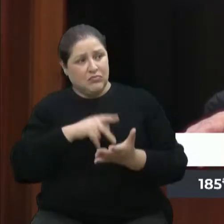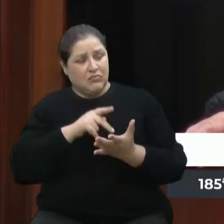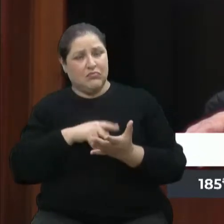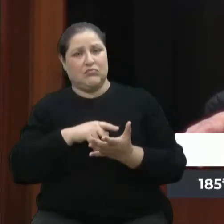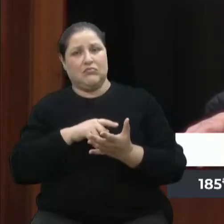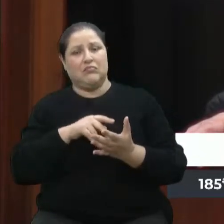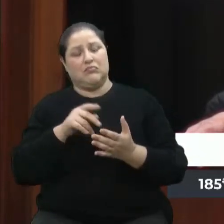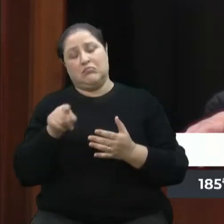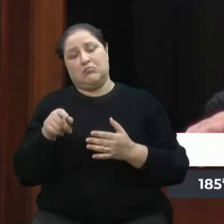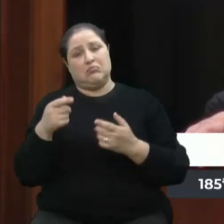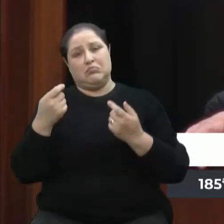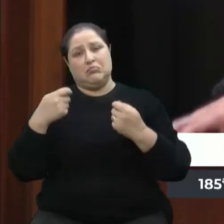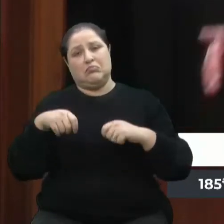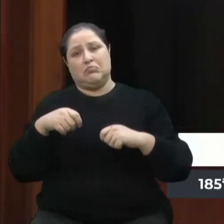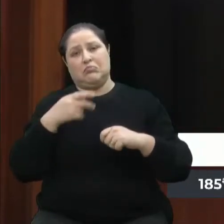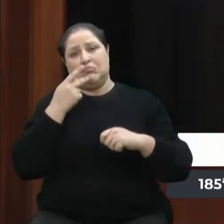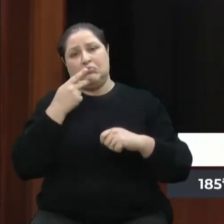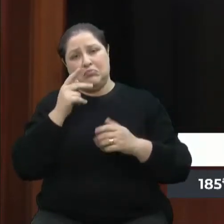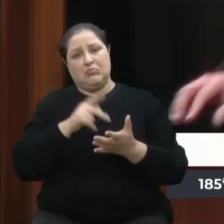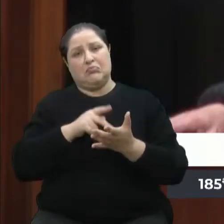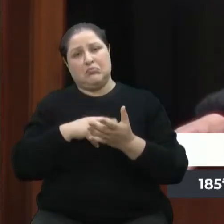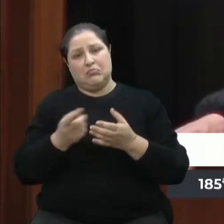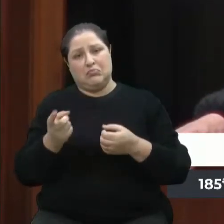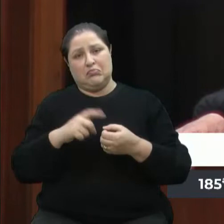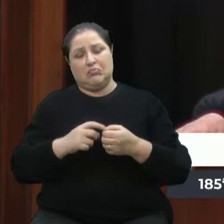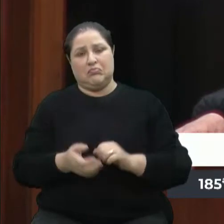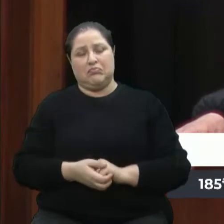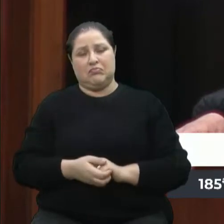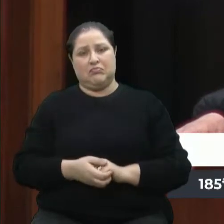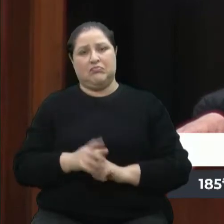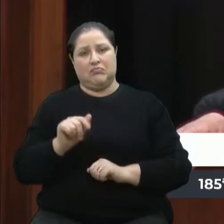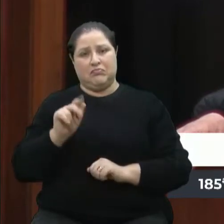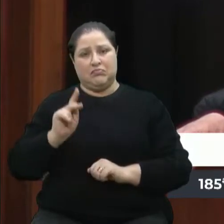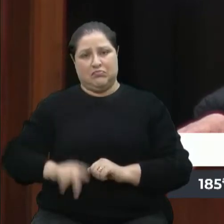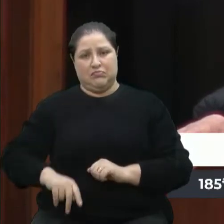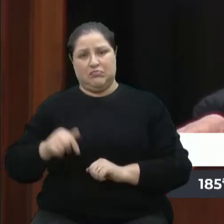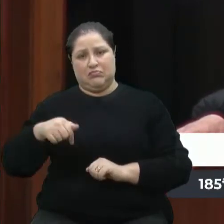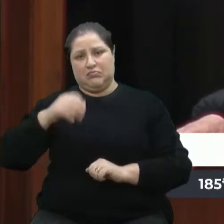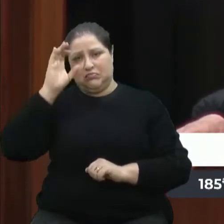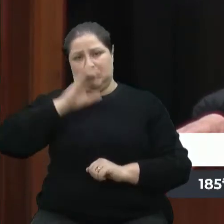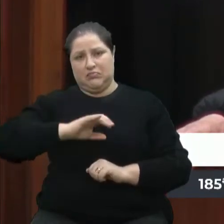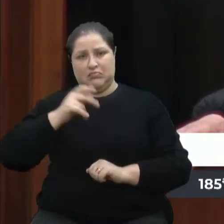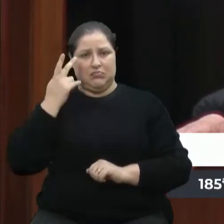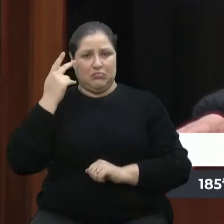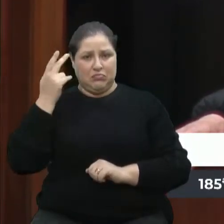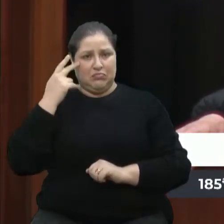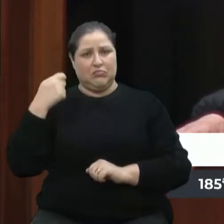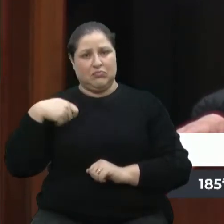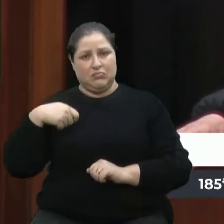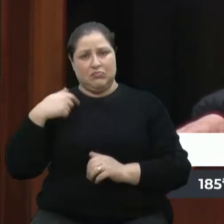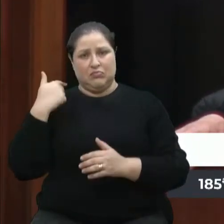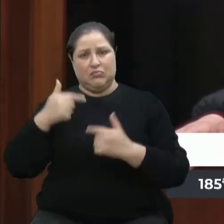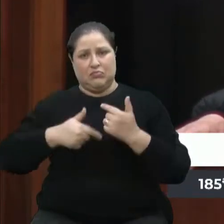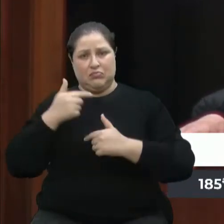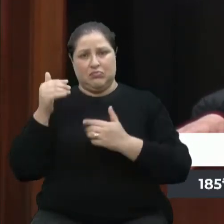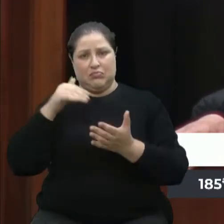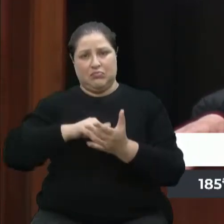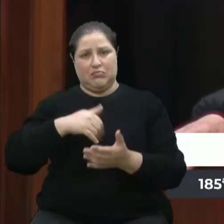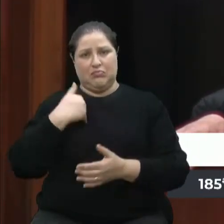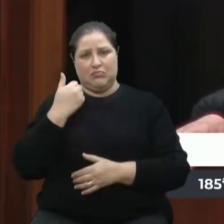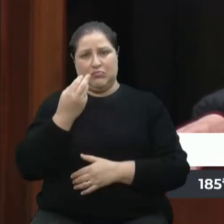Um cidadão comum, que nem nós aqui, tem que trabalhar até os 65 anos de idade para se aposentar pagando, contribuindo com impostos,